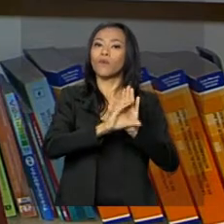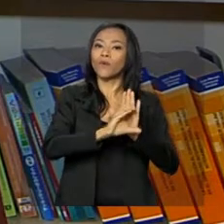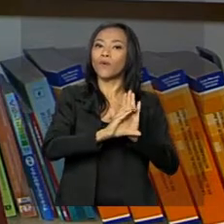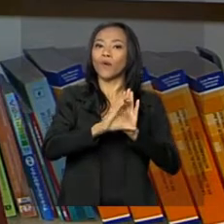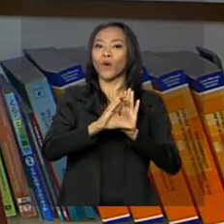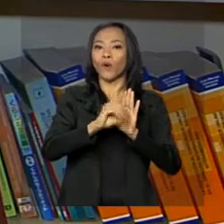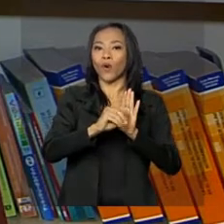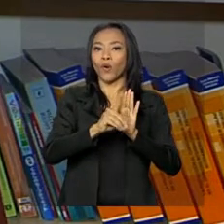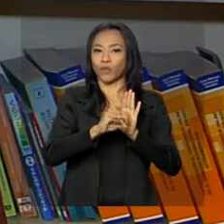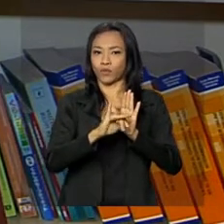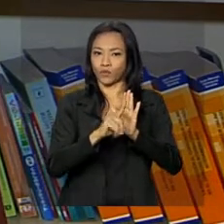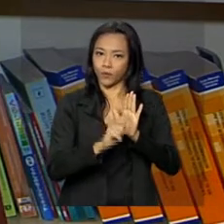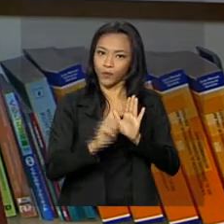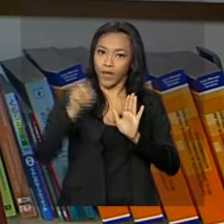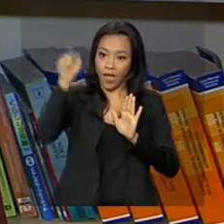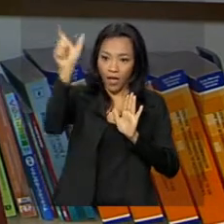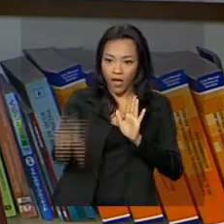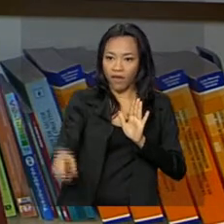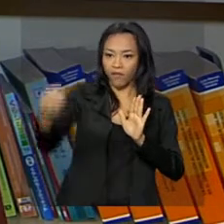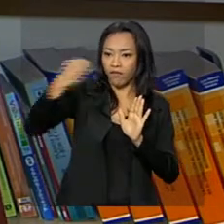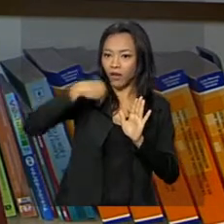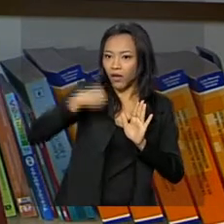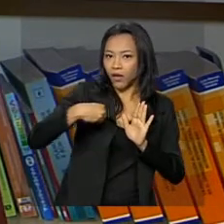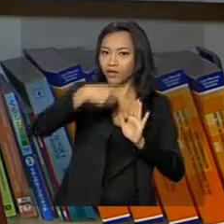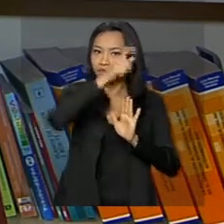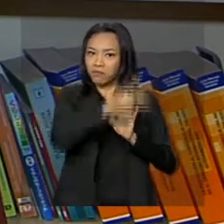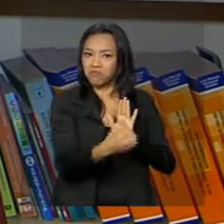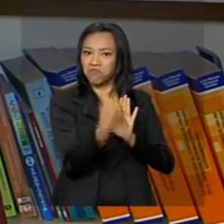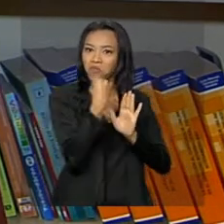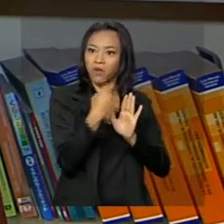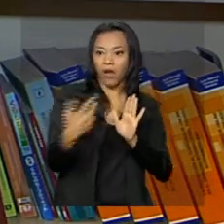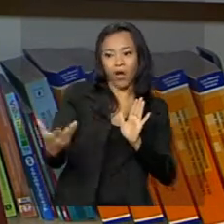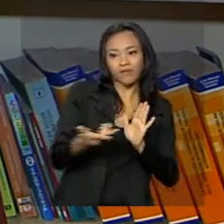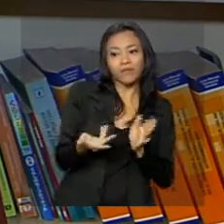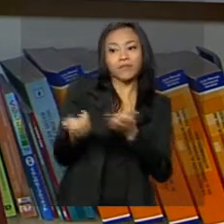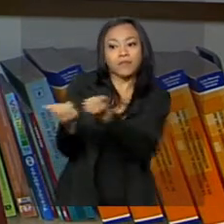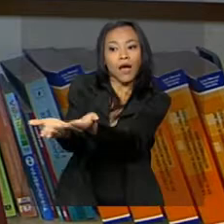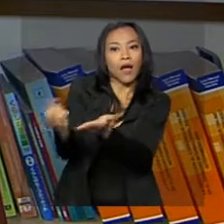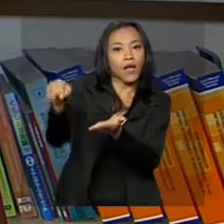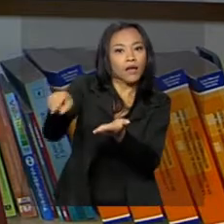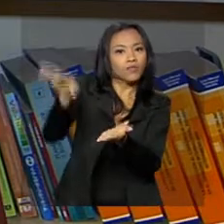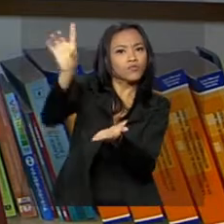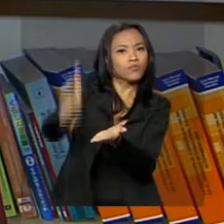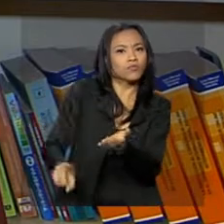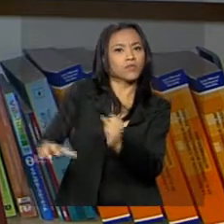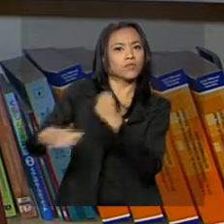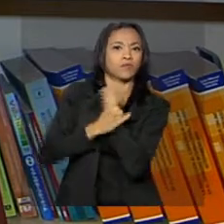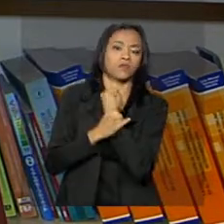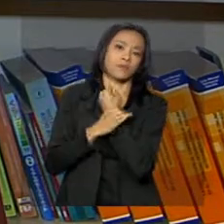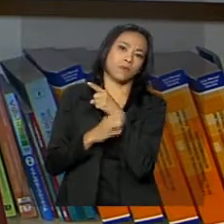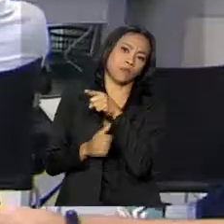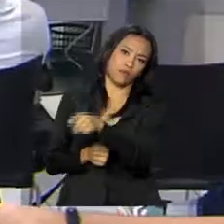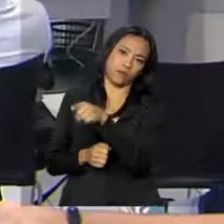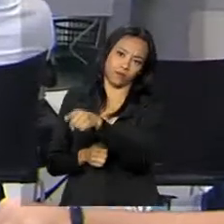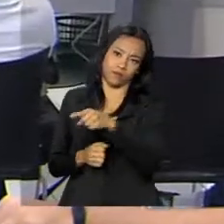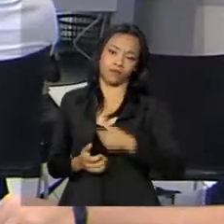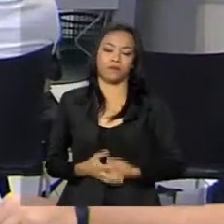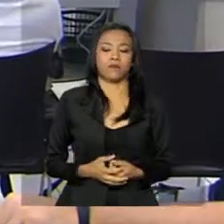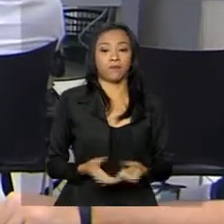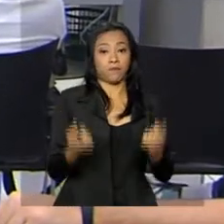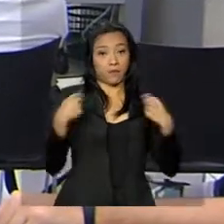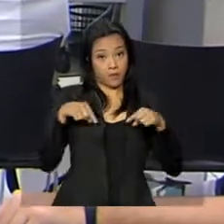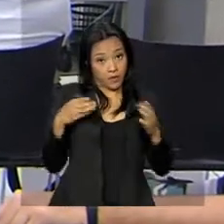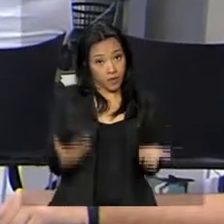Considerar o consumidor como a parte mais fraca da relação e, por isso, dar a essa parte uma garantia particular. Com o